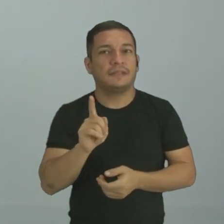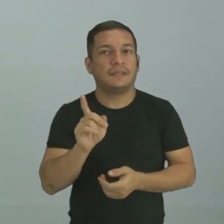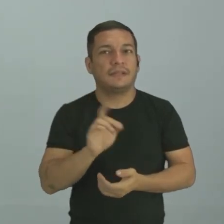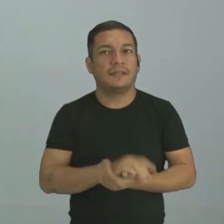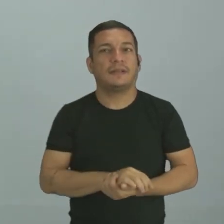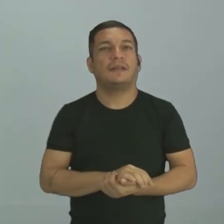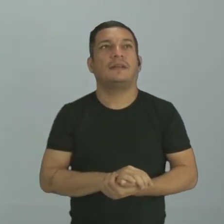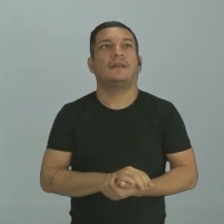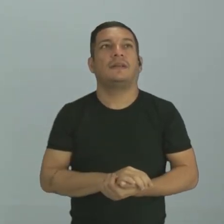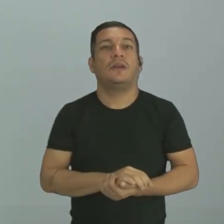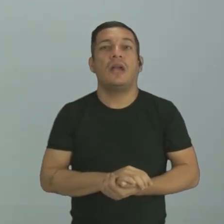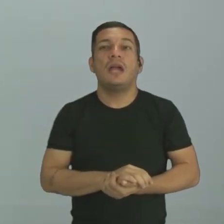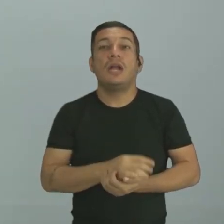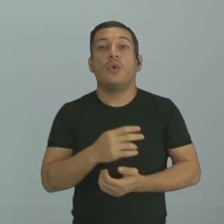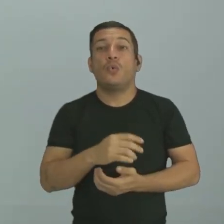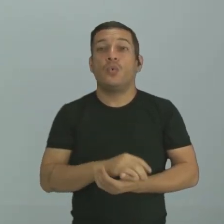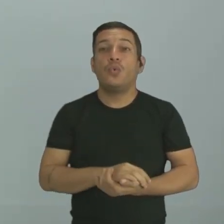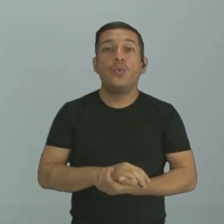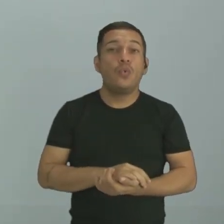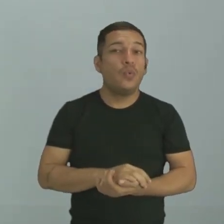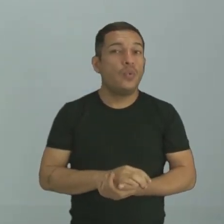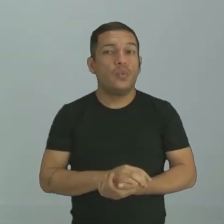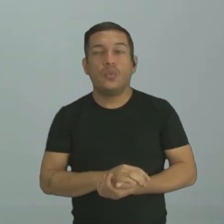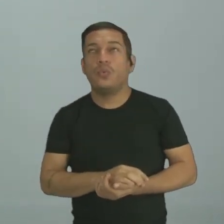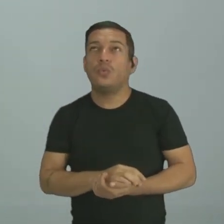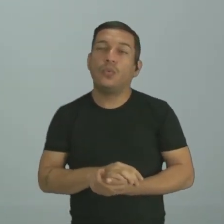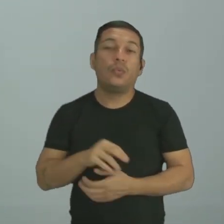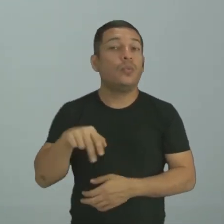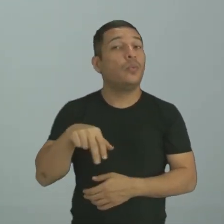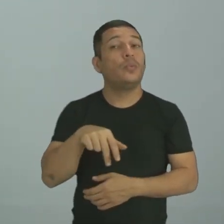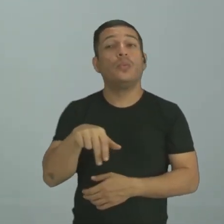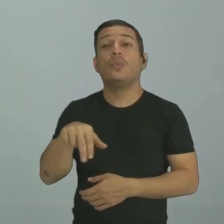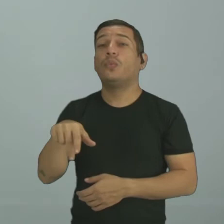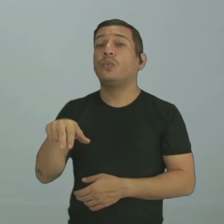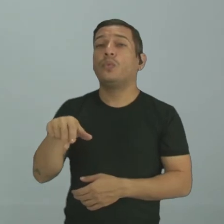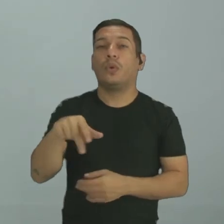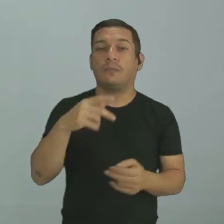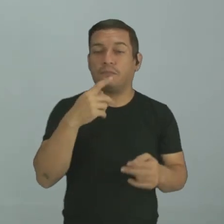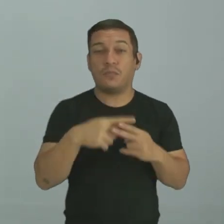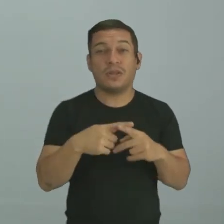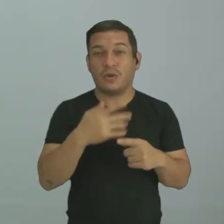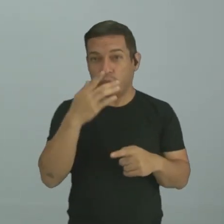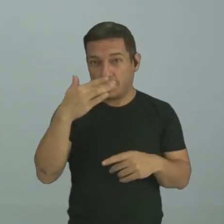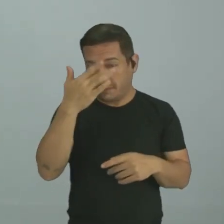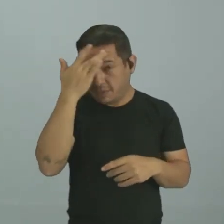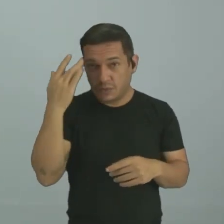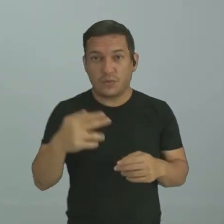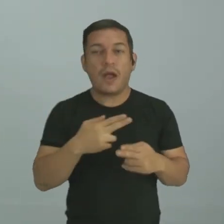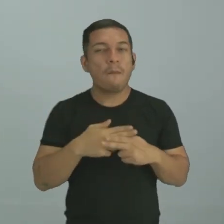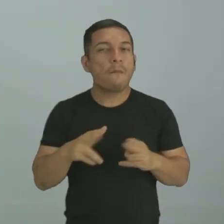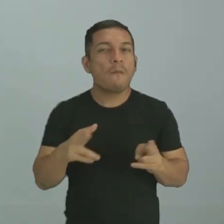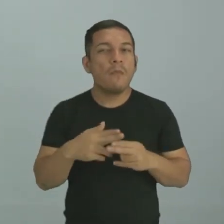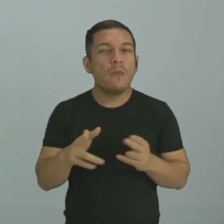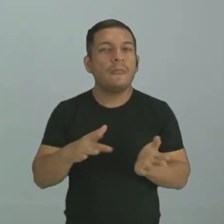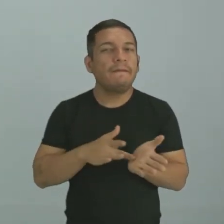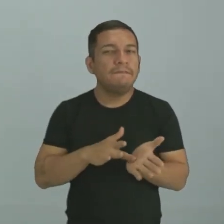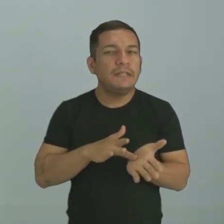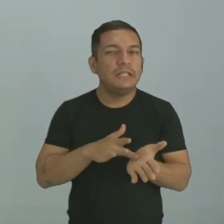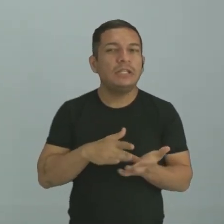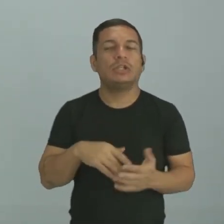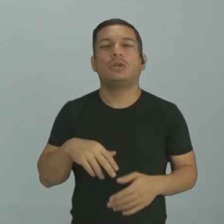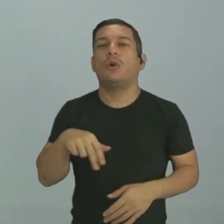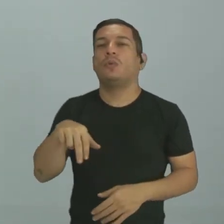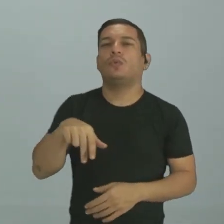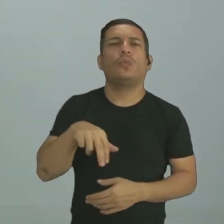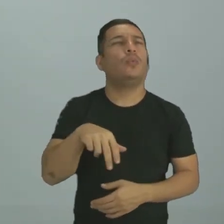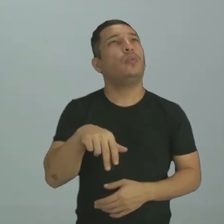assoviando. Né? Está ali. Por quê? Quando a pessoa enrola, né? Geralmente nos filmes, nos